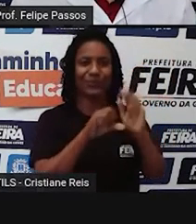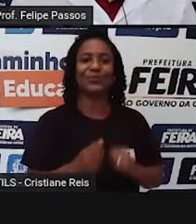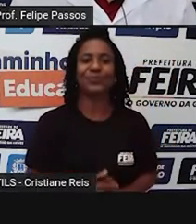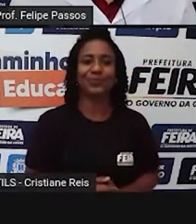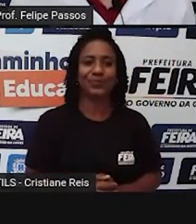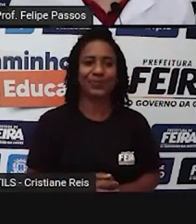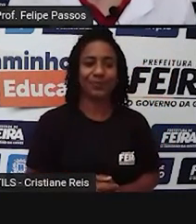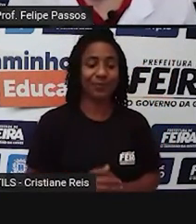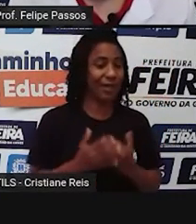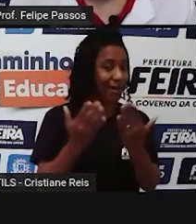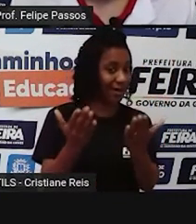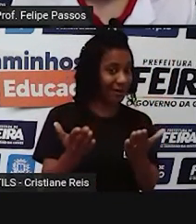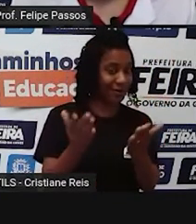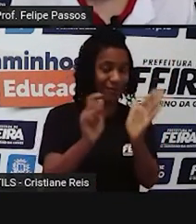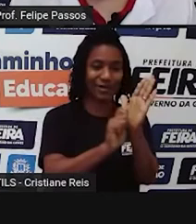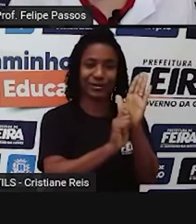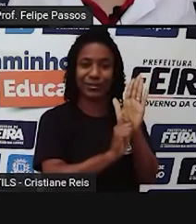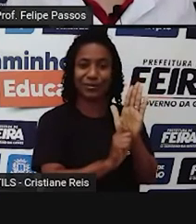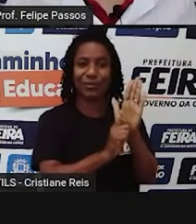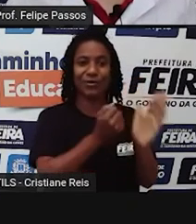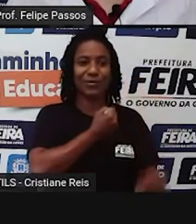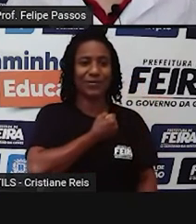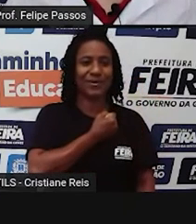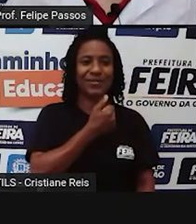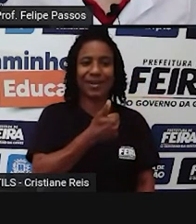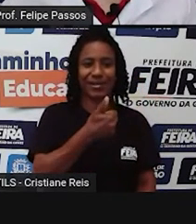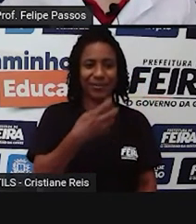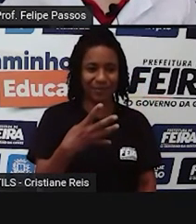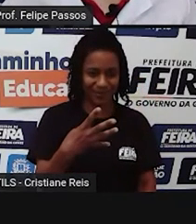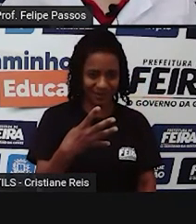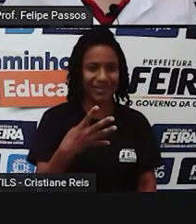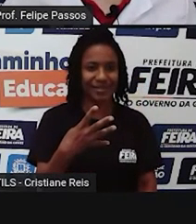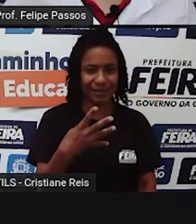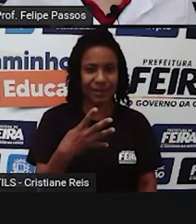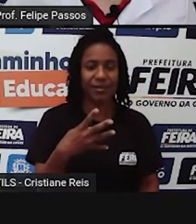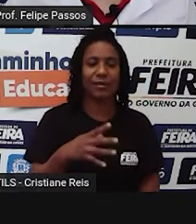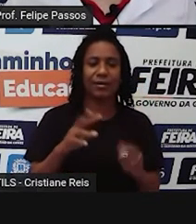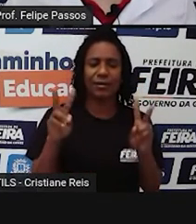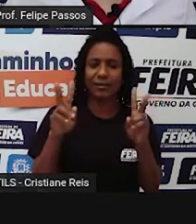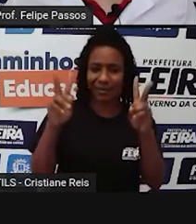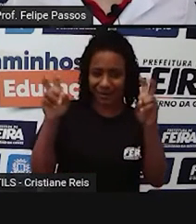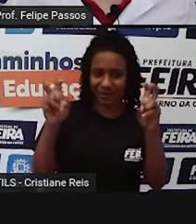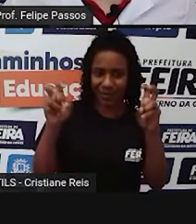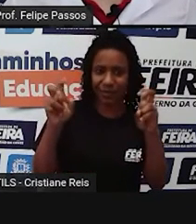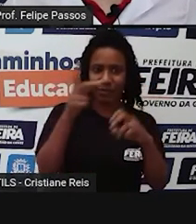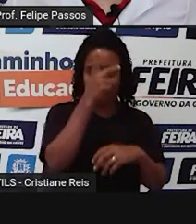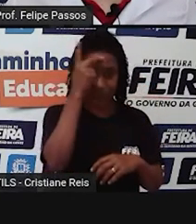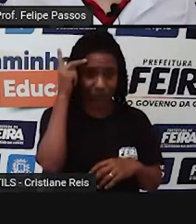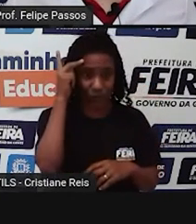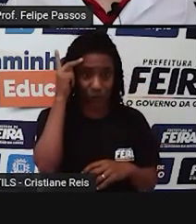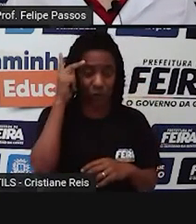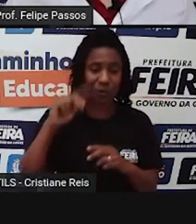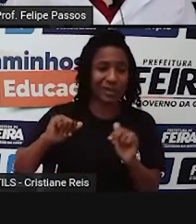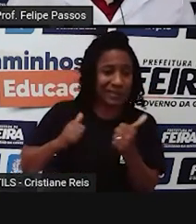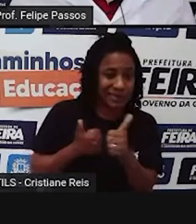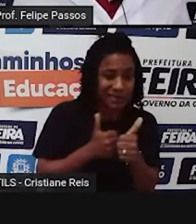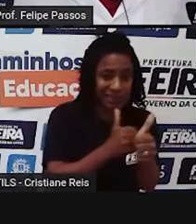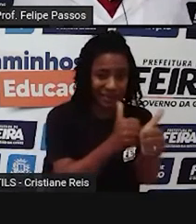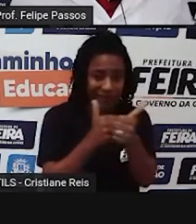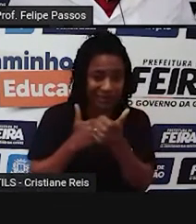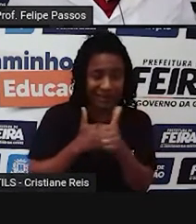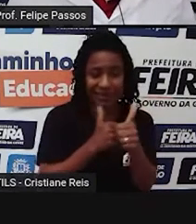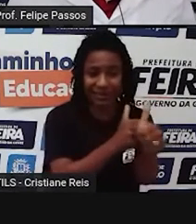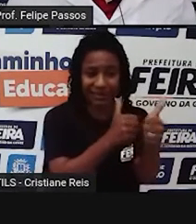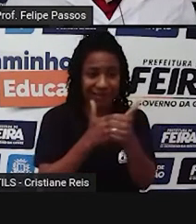Artigo décimo quarto, catorze, toda pessoa sujeita à perseguição tem o direito de procurar e de